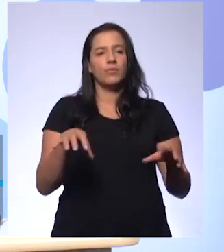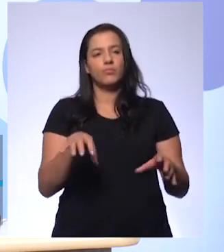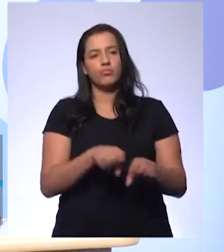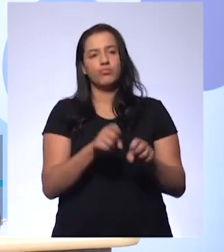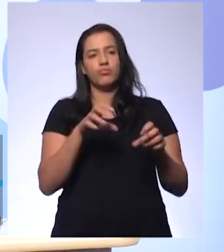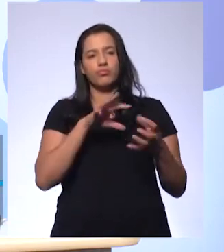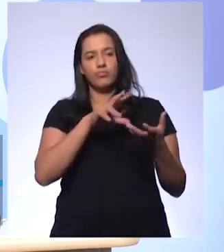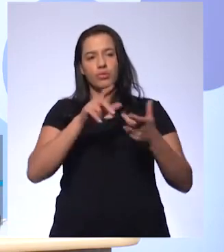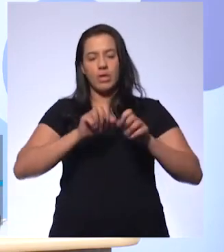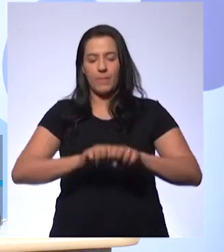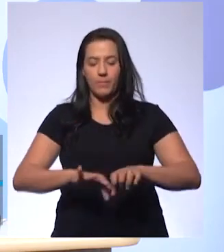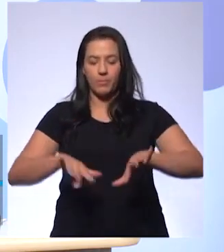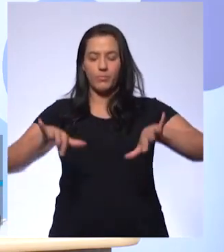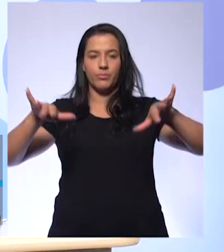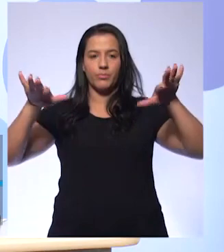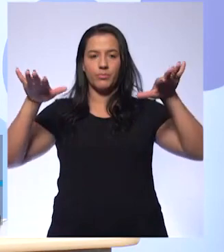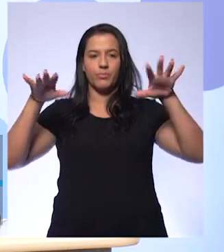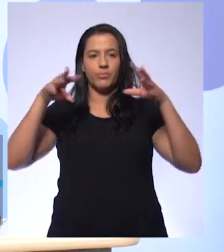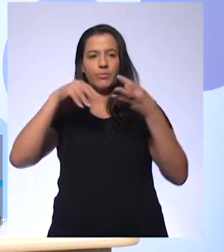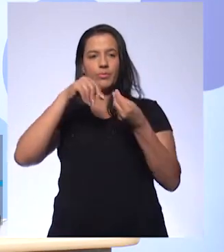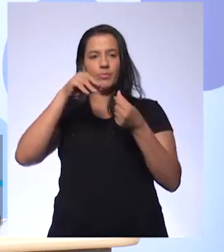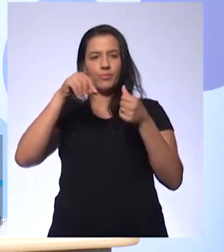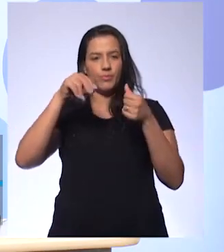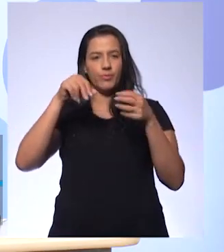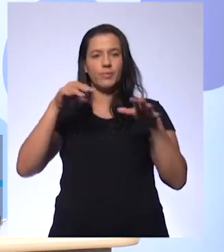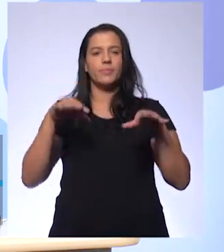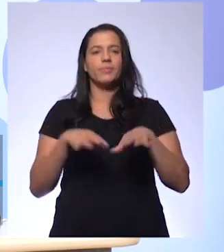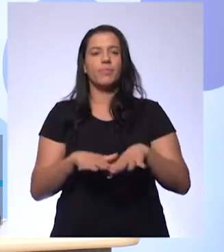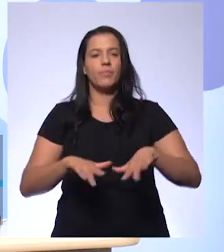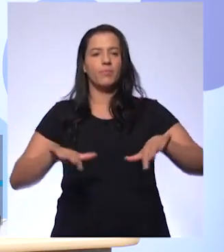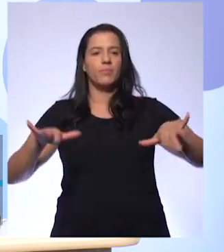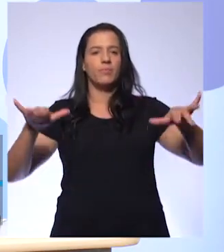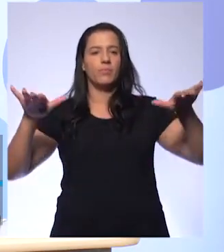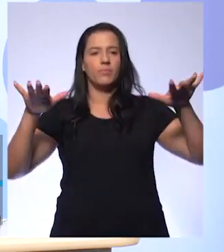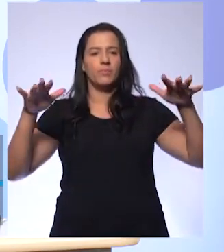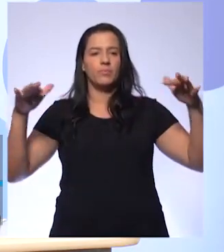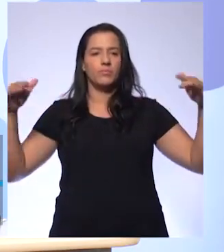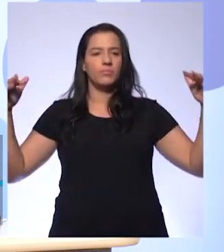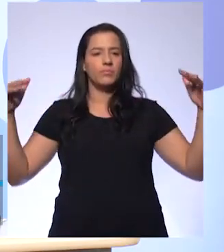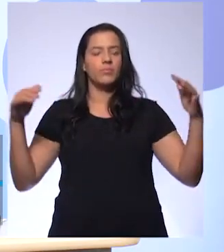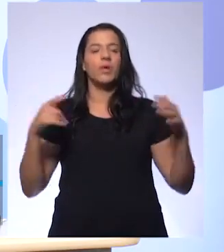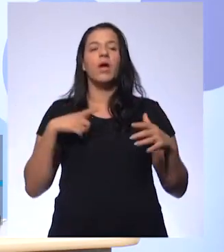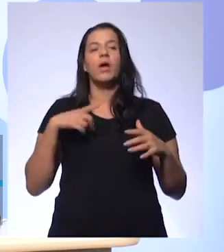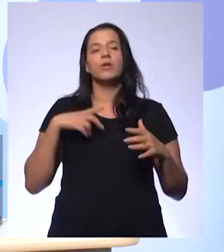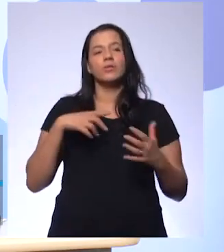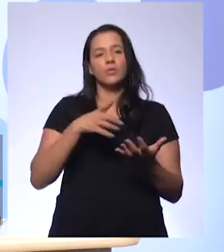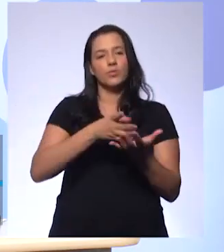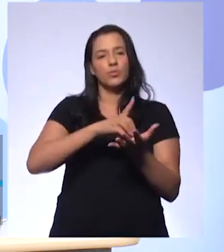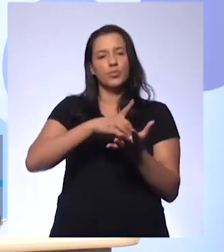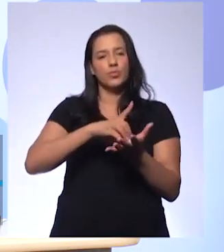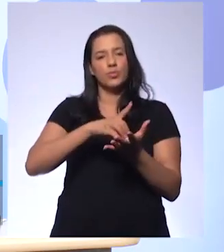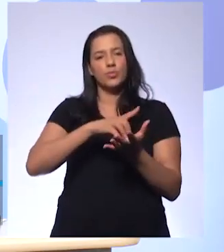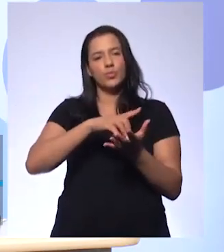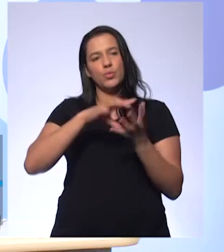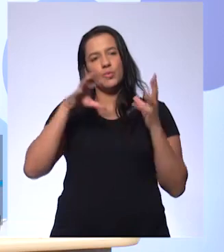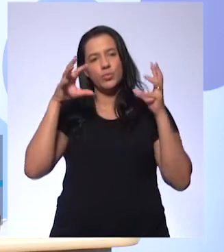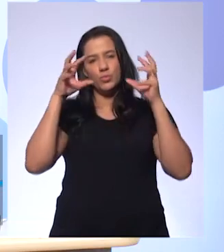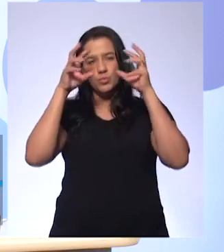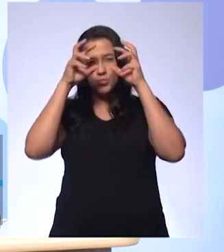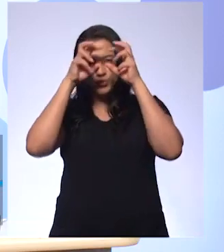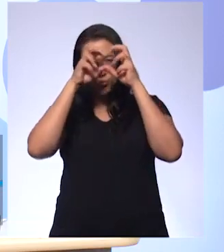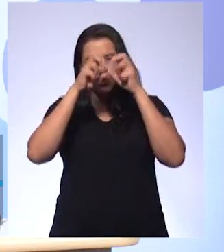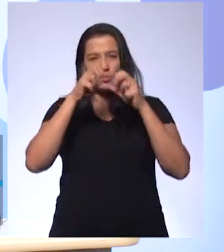com a Terra, levantou uma grande poeira que acabou... Essa é a teoria que colocaram aqui. Que acabou escurecendo um pouco e não